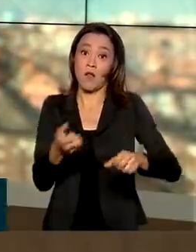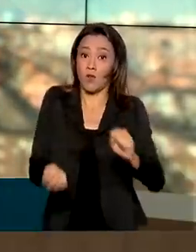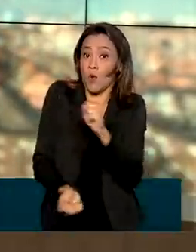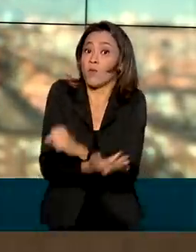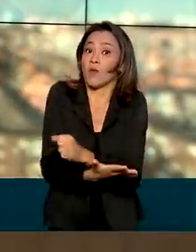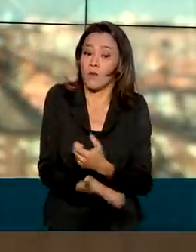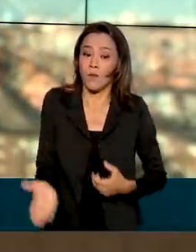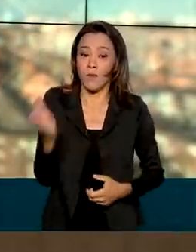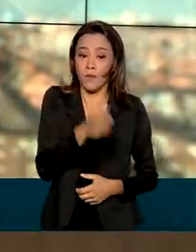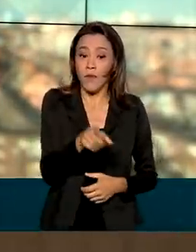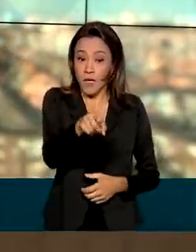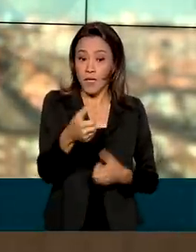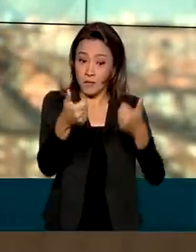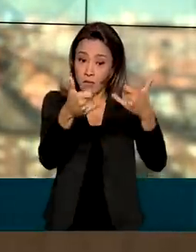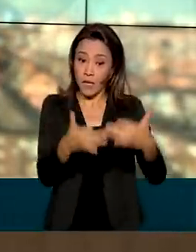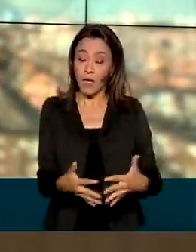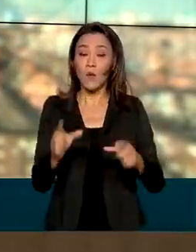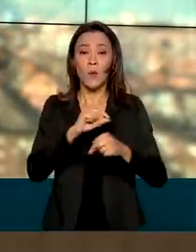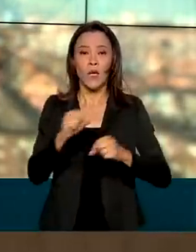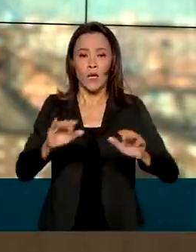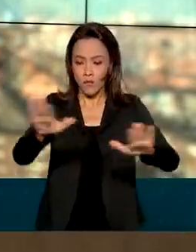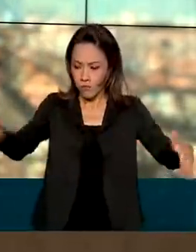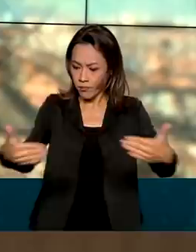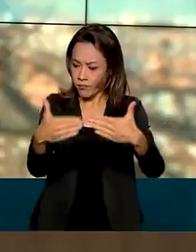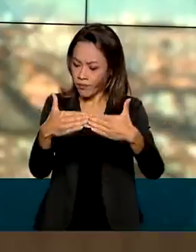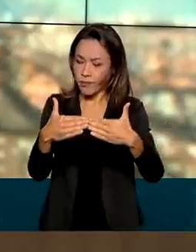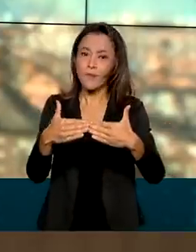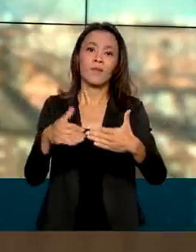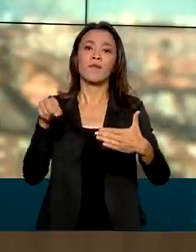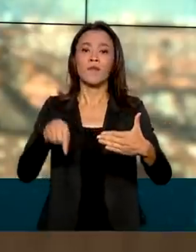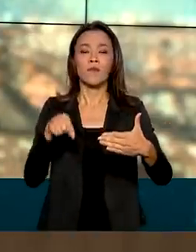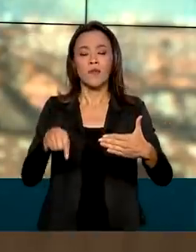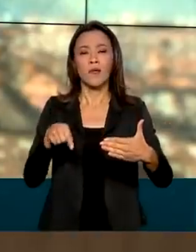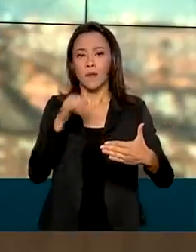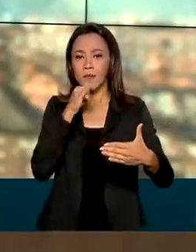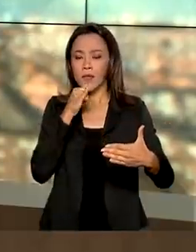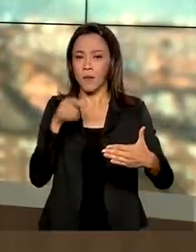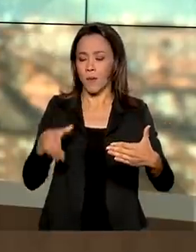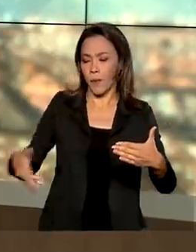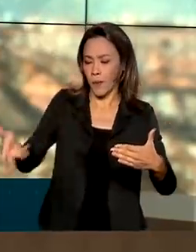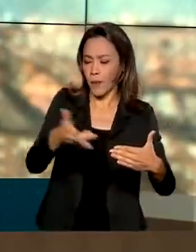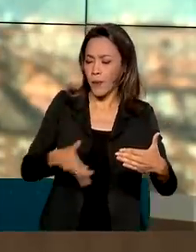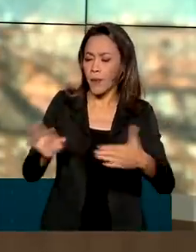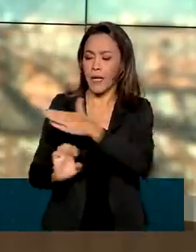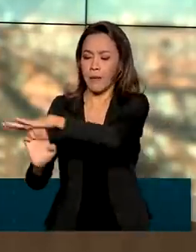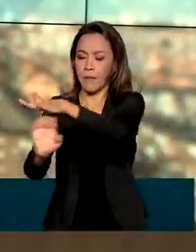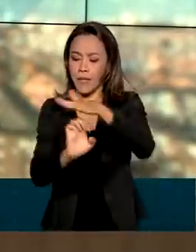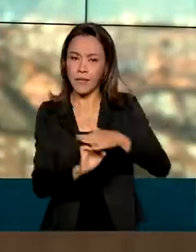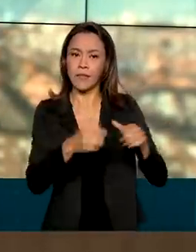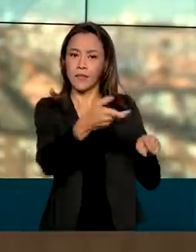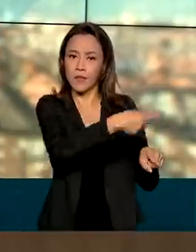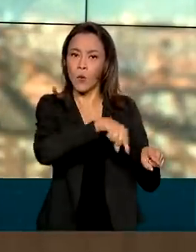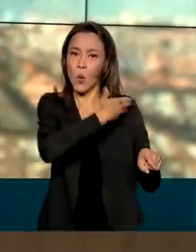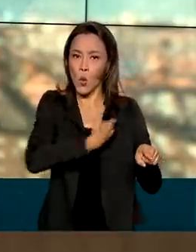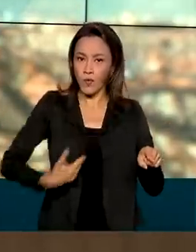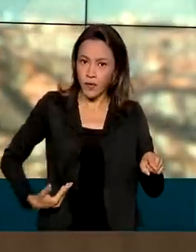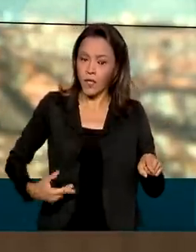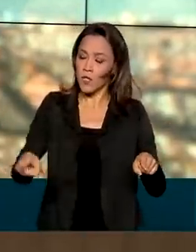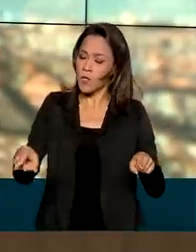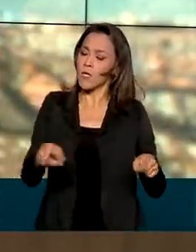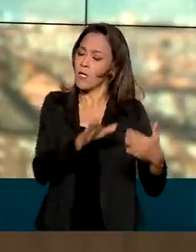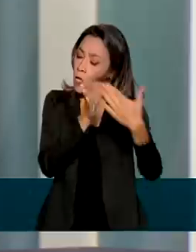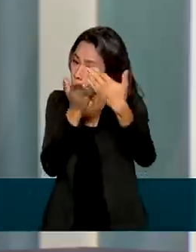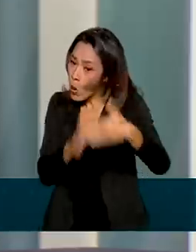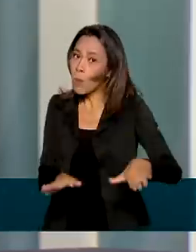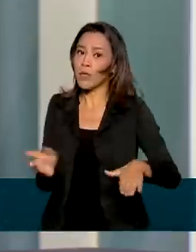acordos de leniência, firmados com empresas que lesaram os cofres públicos e que agora são obrigadas a restituir os valores